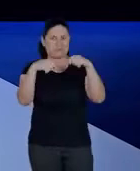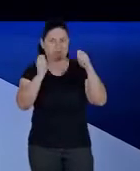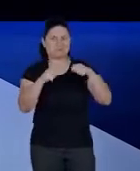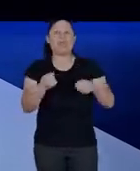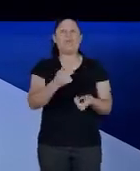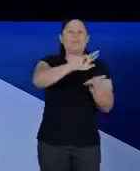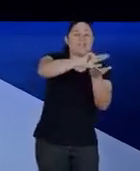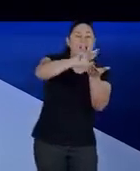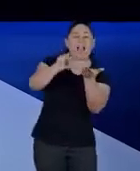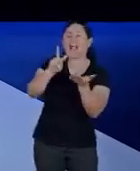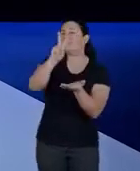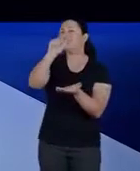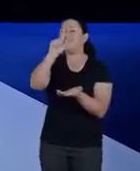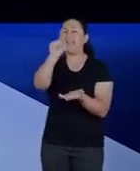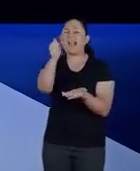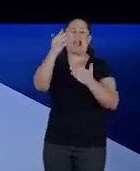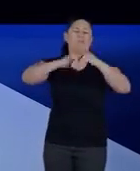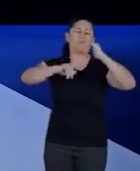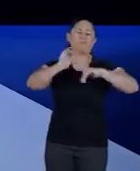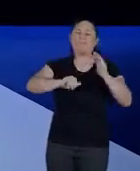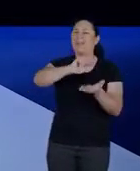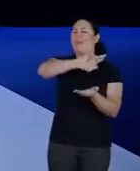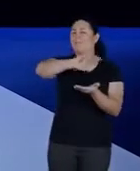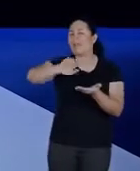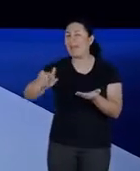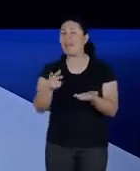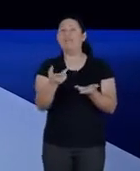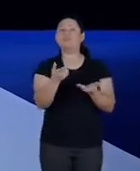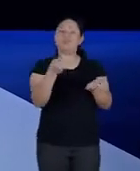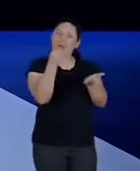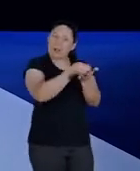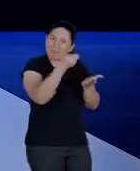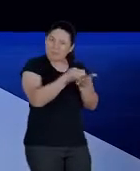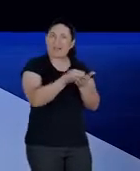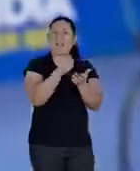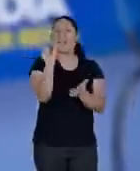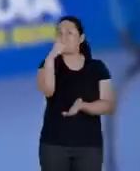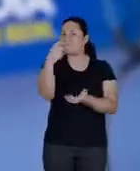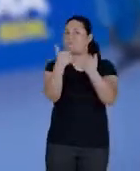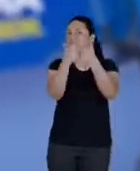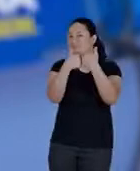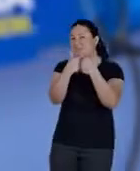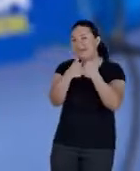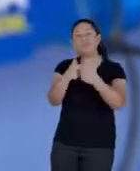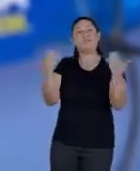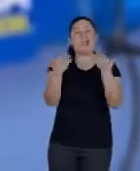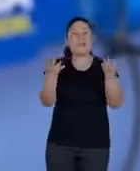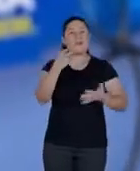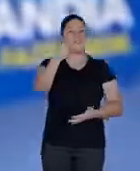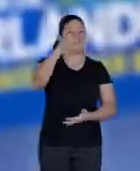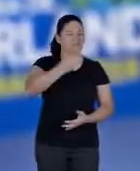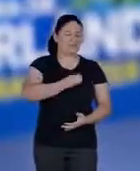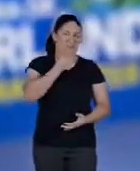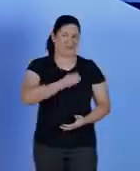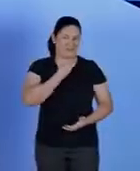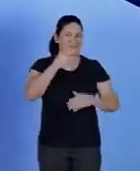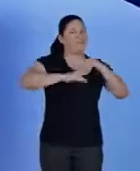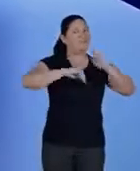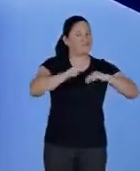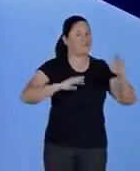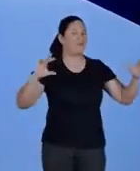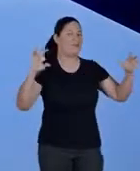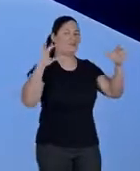vagas e centenas de profissões diferentes com reembolso da passagem de ônibus. Agora é sua vida profissional da MET.